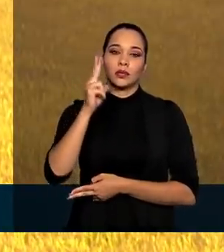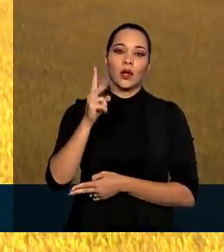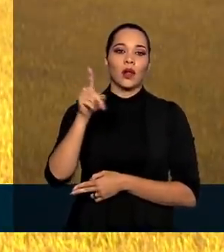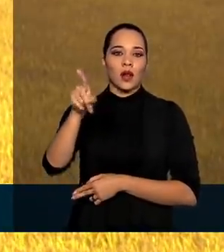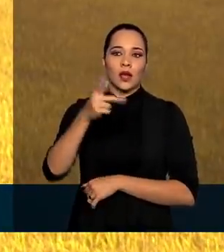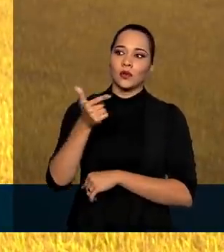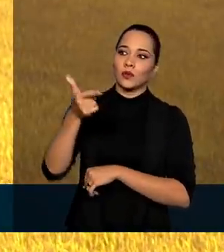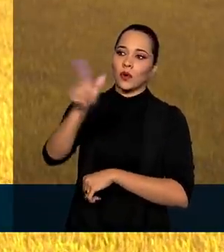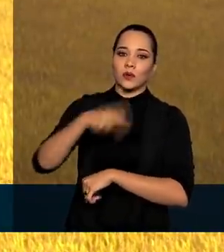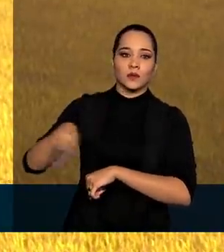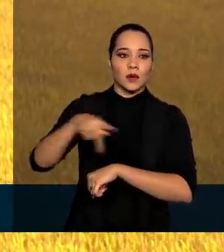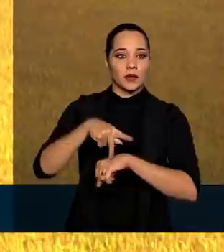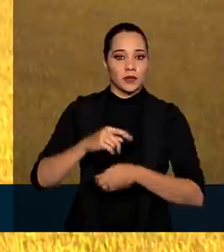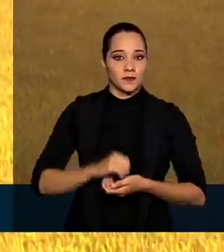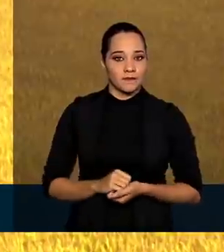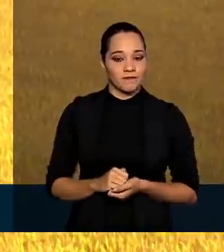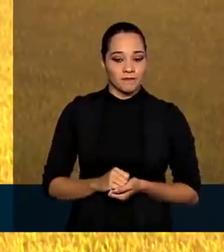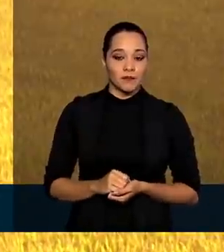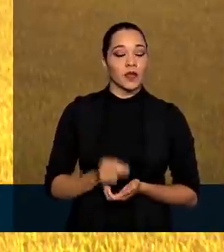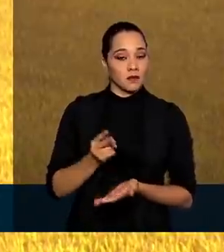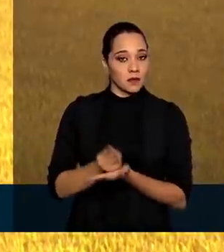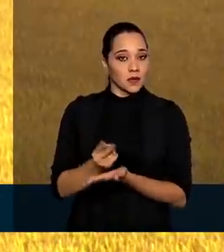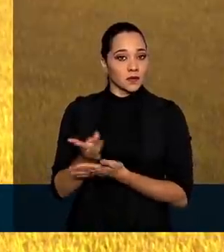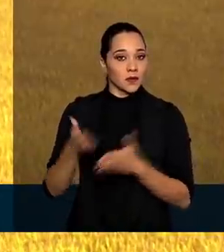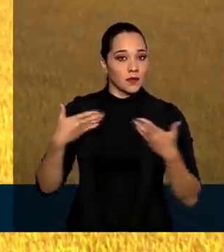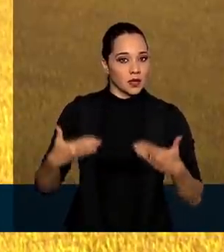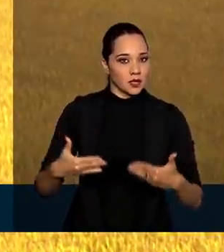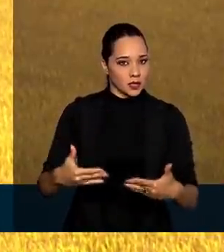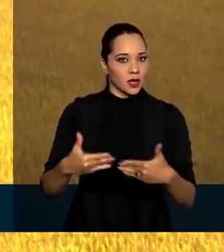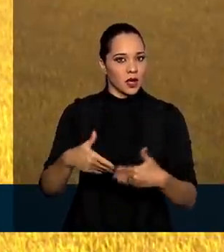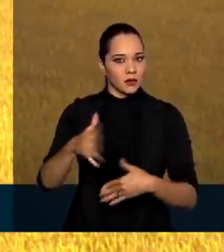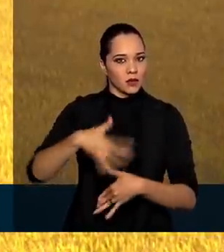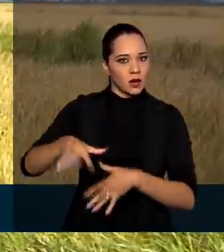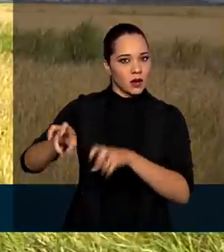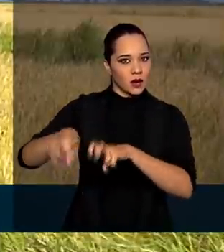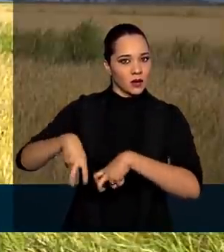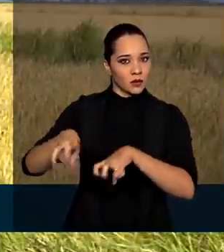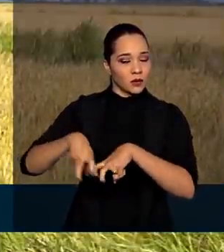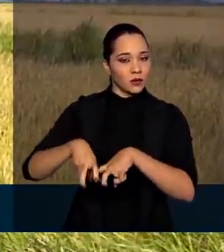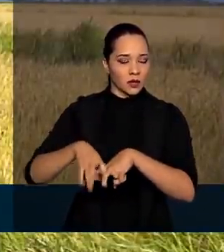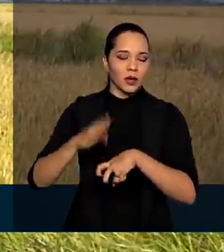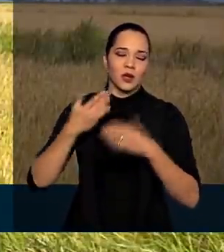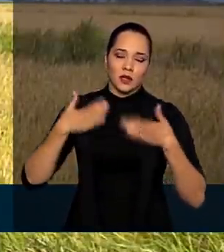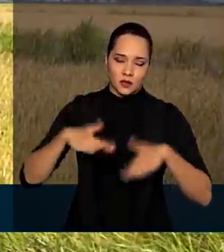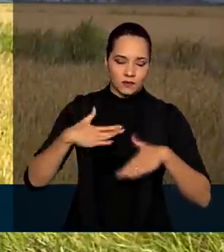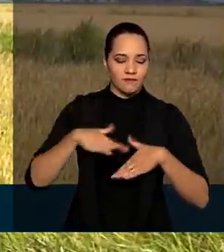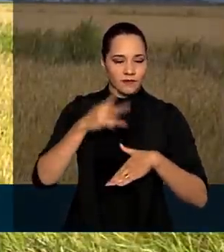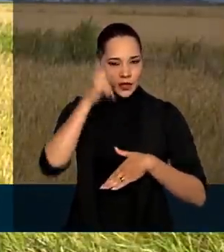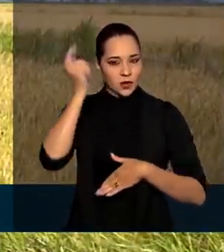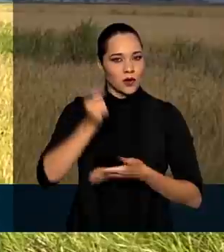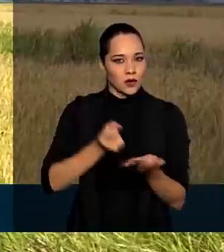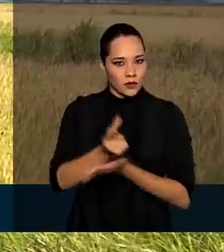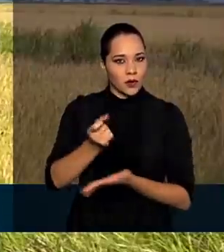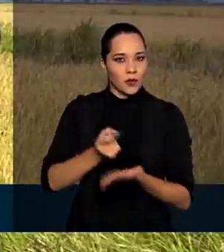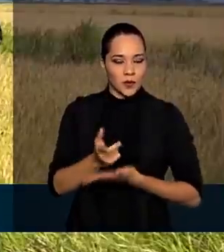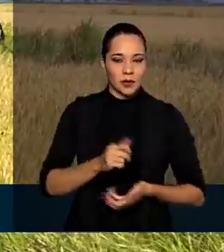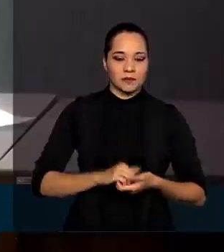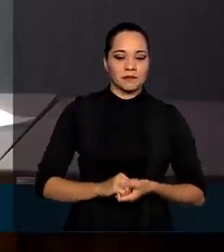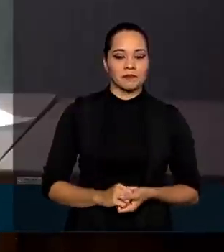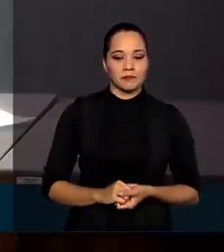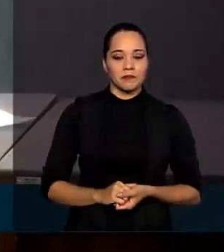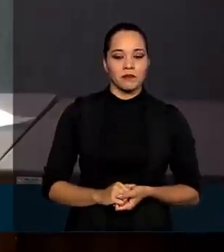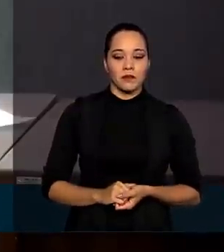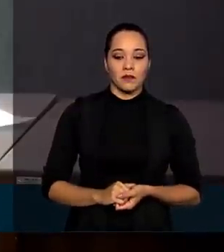mercado externo. Mesmo assim, o Ministério da Agricultura tranquiliza os consumidores brasileiros.